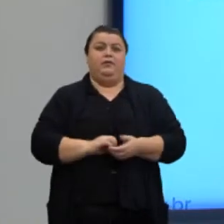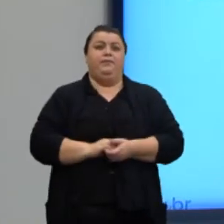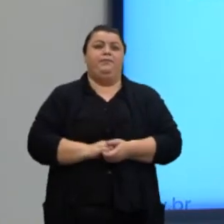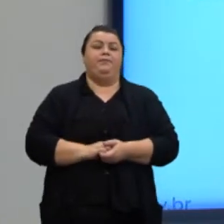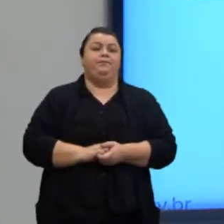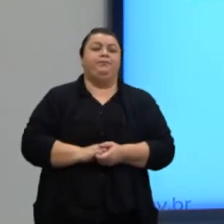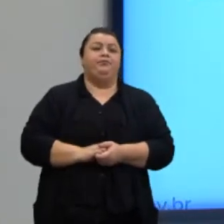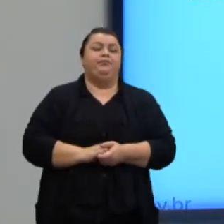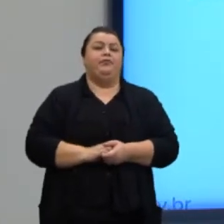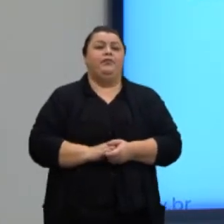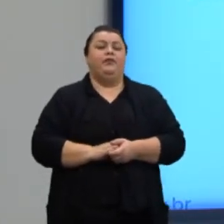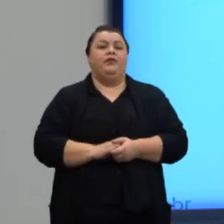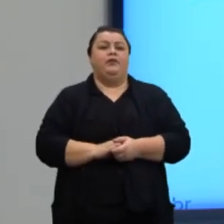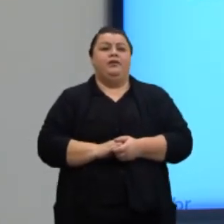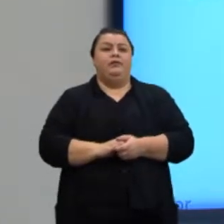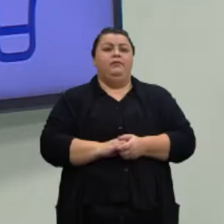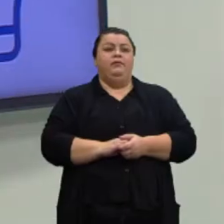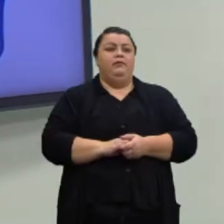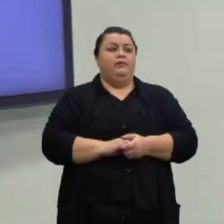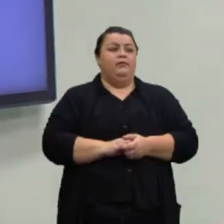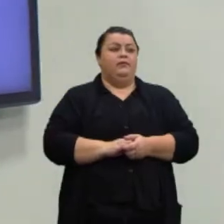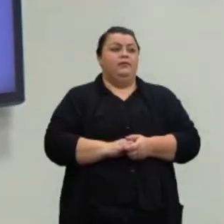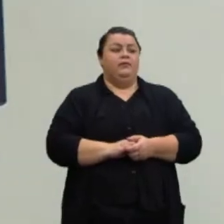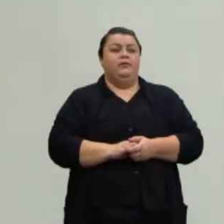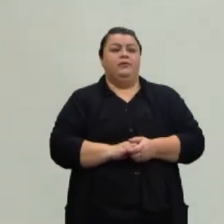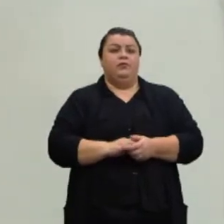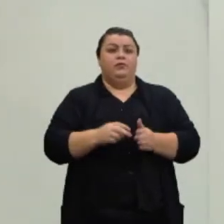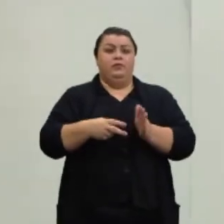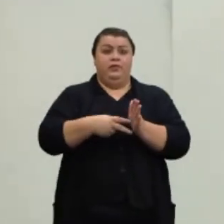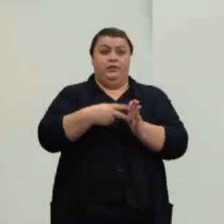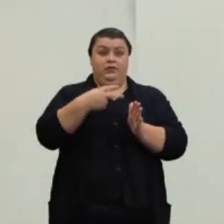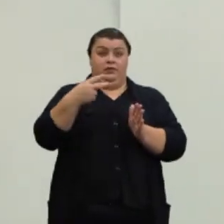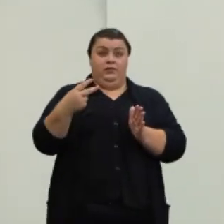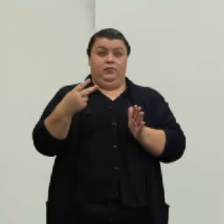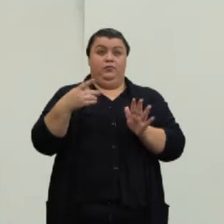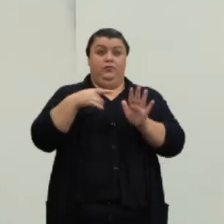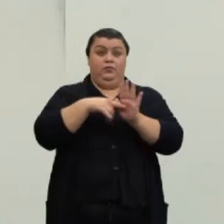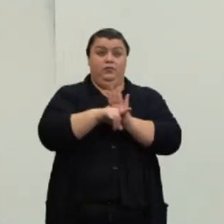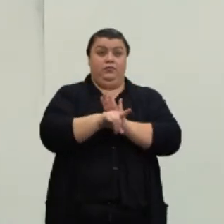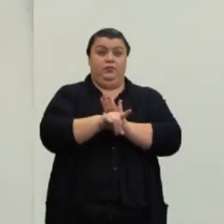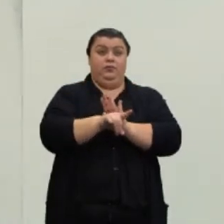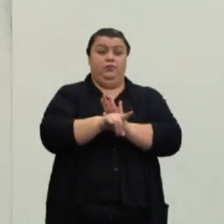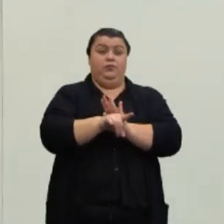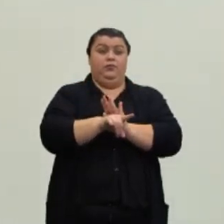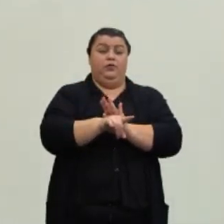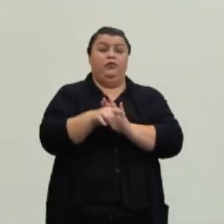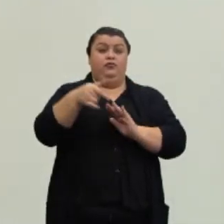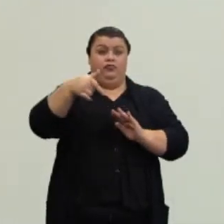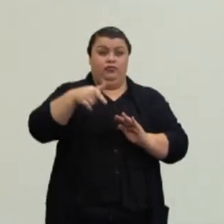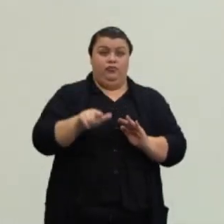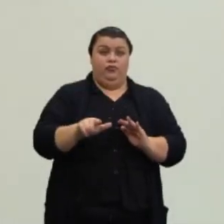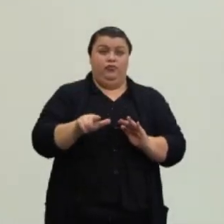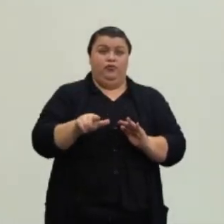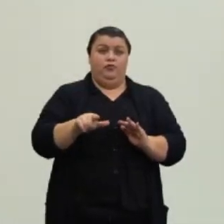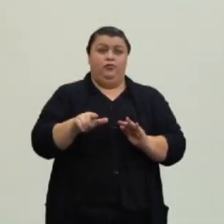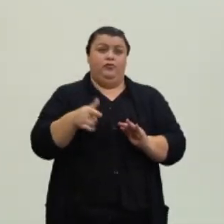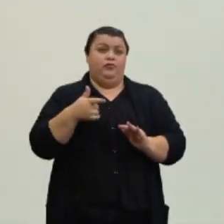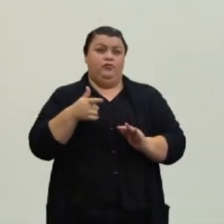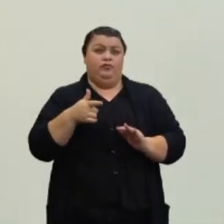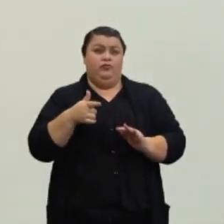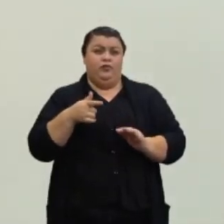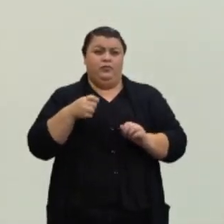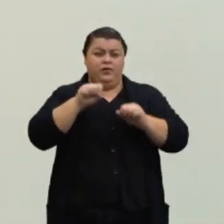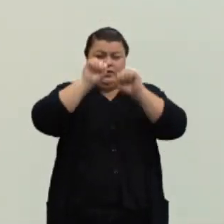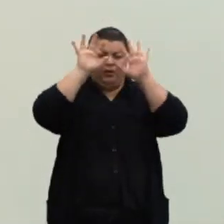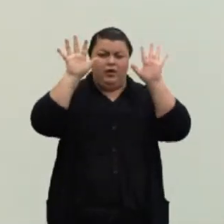Então, uma primeira questão, né? Uma segunda questão de aplicação, e aí, de novo, né? Se nós não tivermos a clareza desses